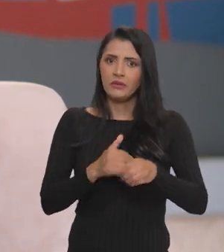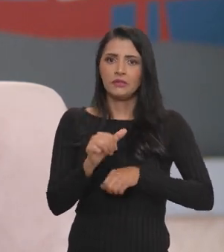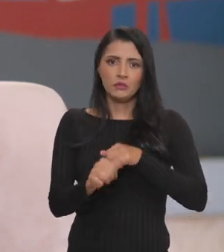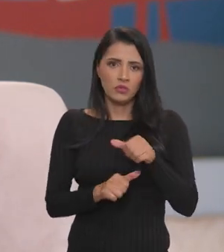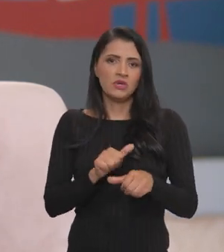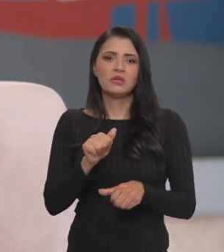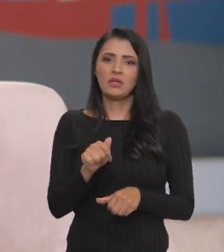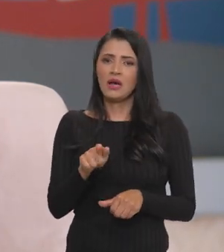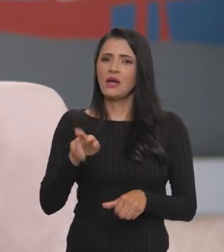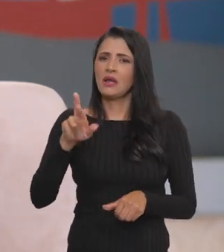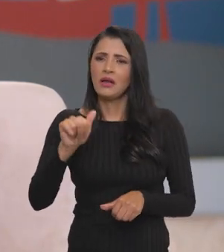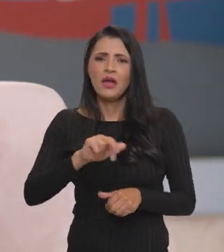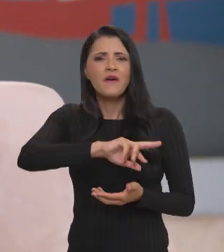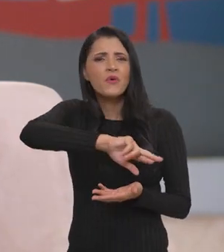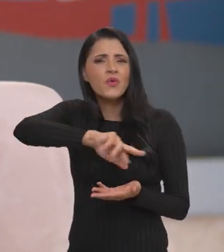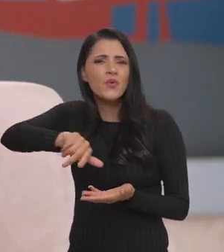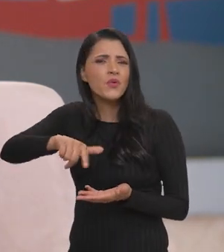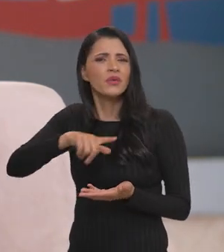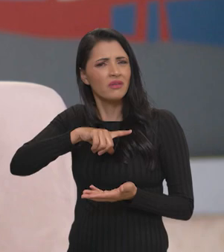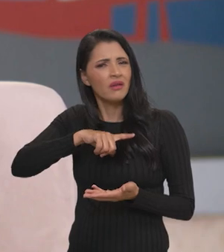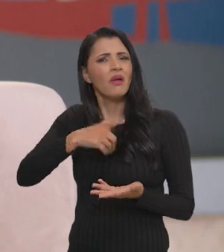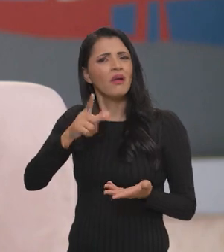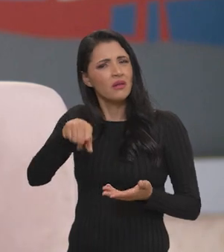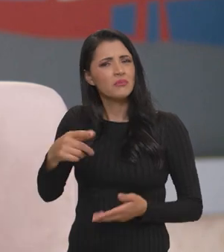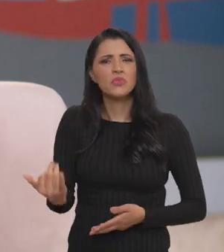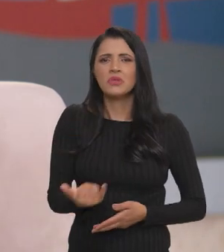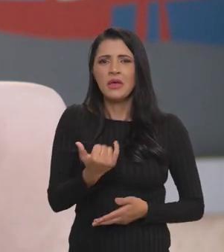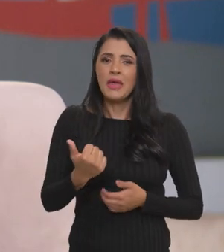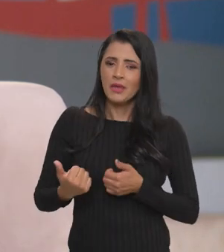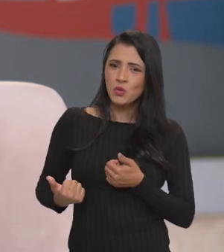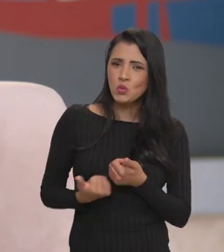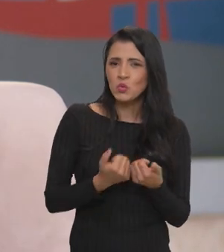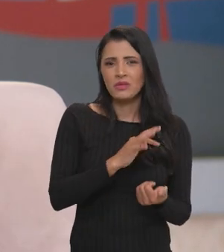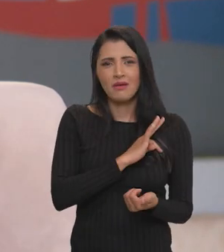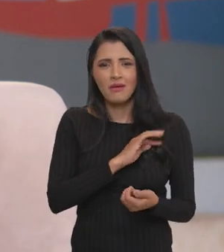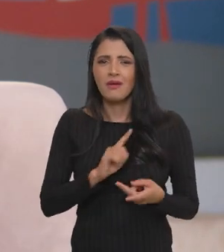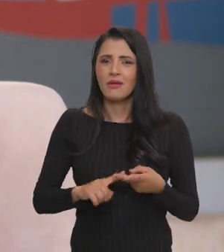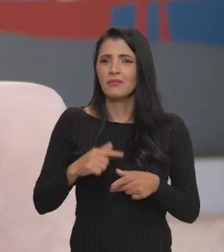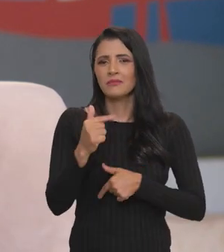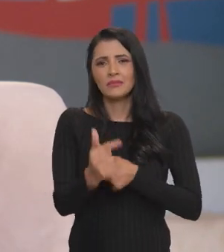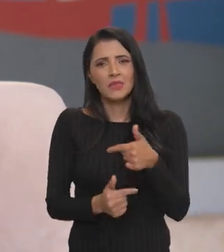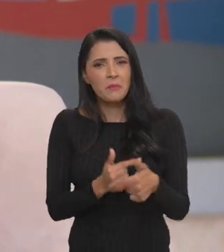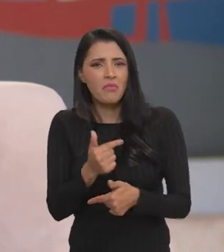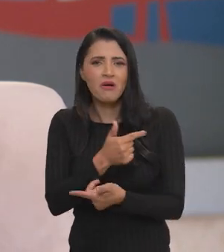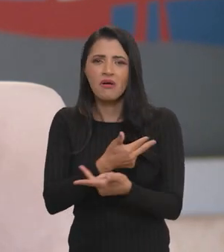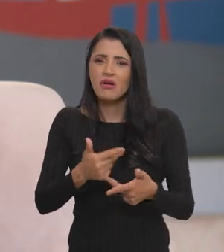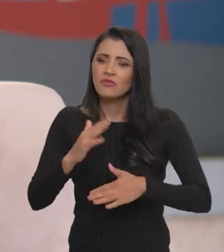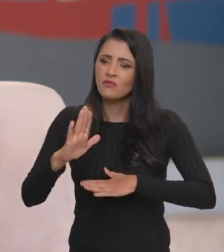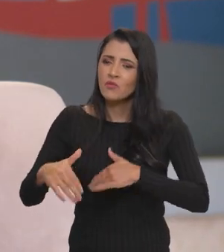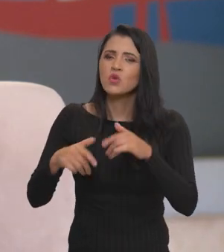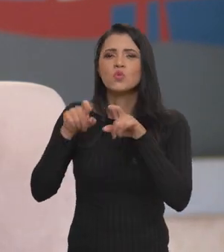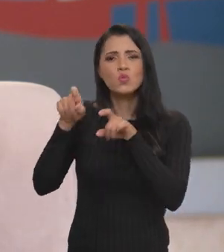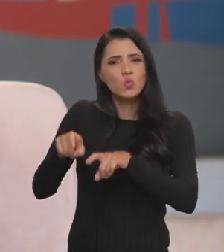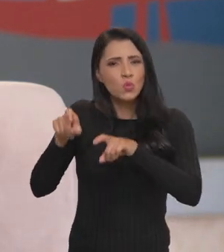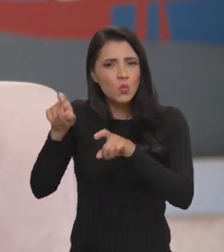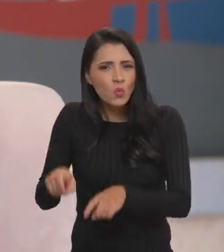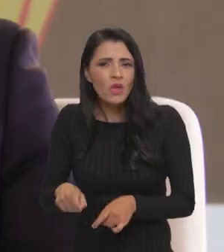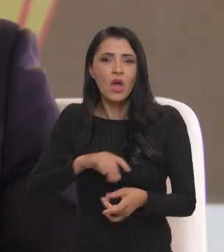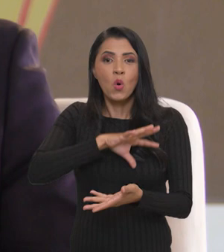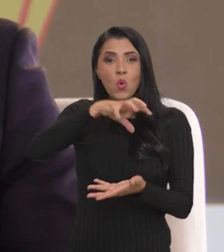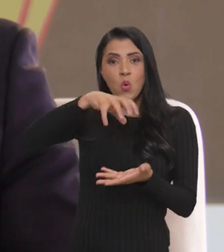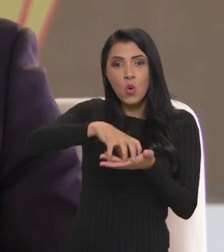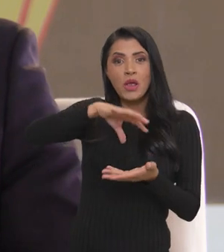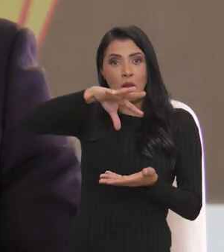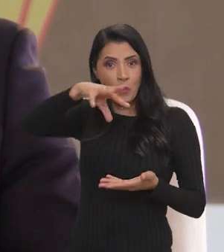reforma agrária e tem várias outras entidades, isso é muito importante, desde quem presta assistência técnica, quem trabalha com a questão do desenvolvimento rural,